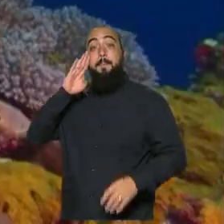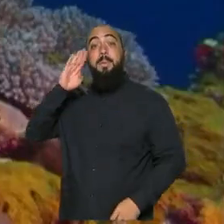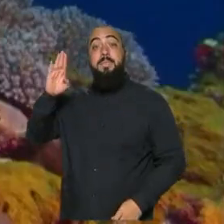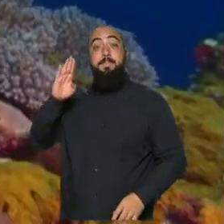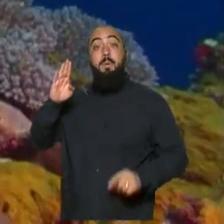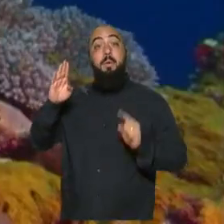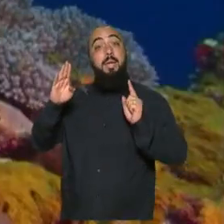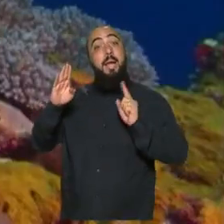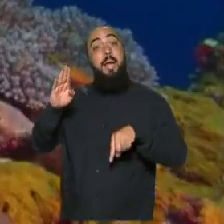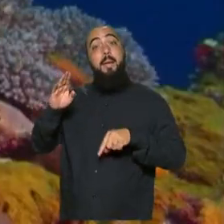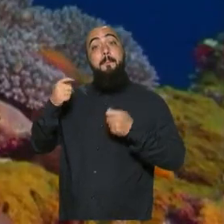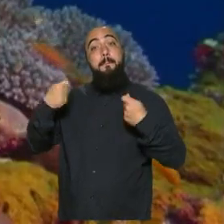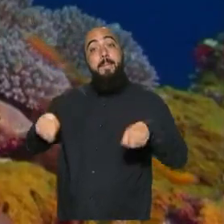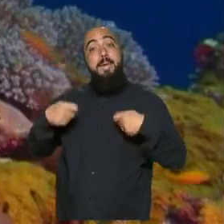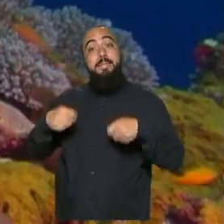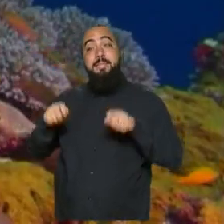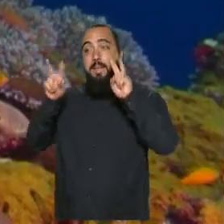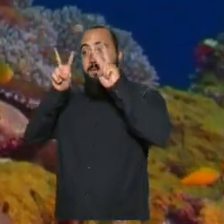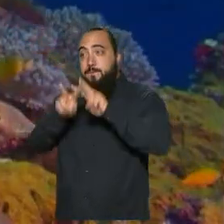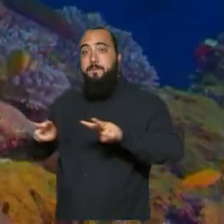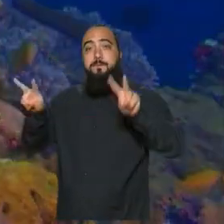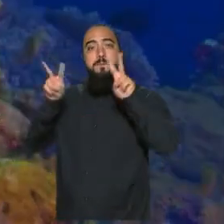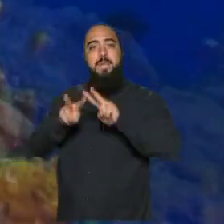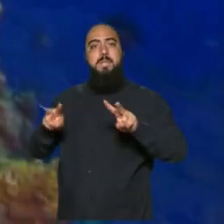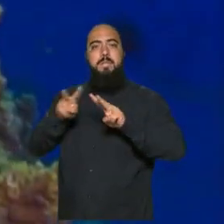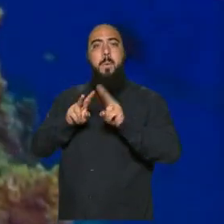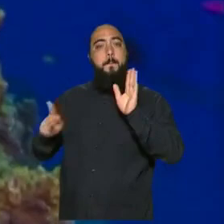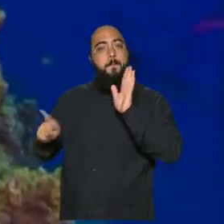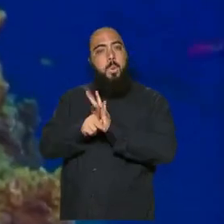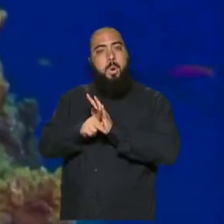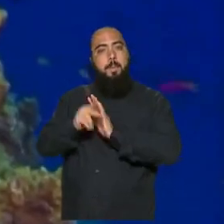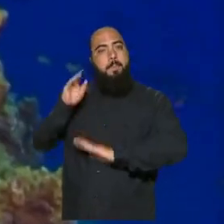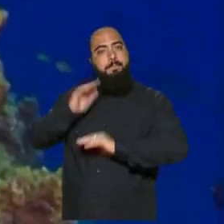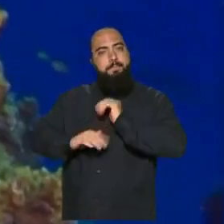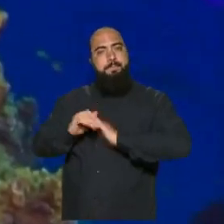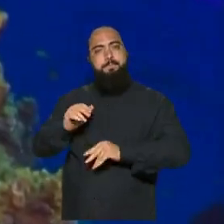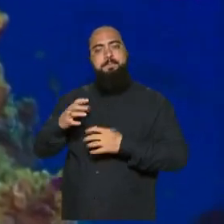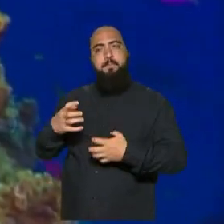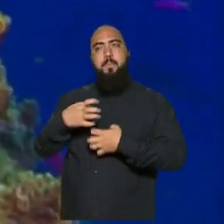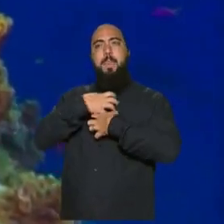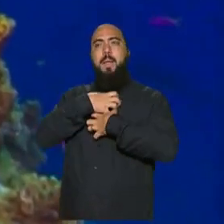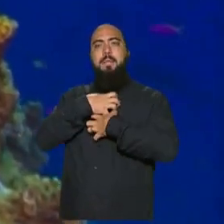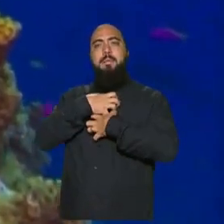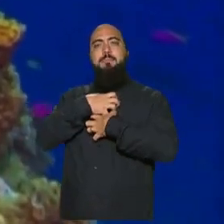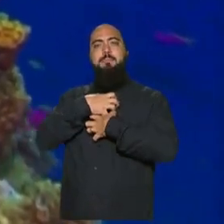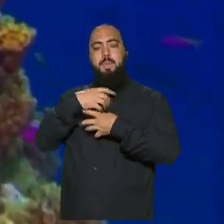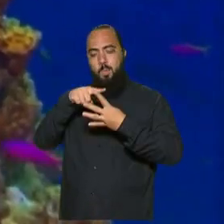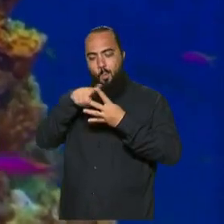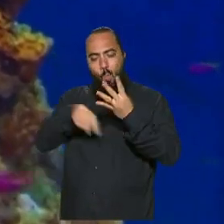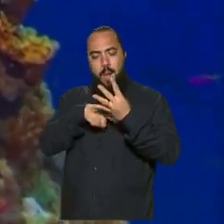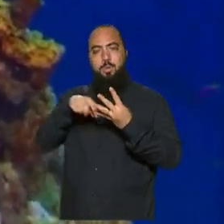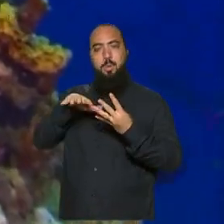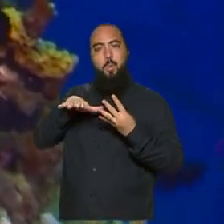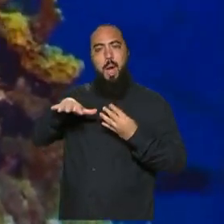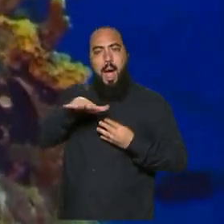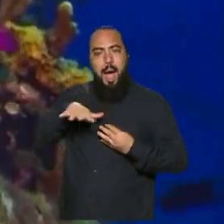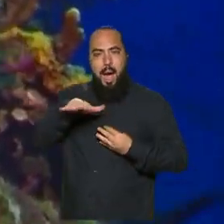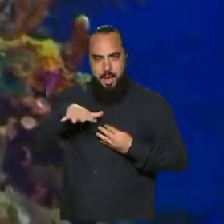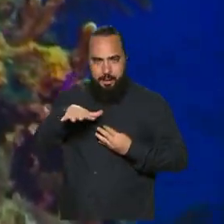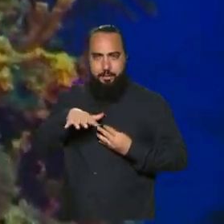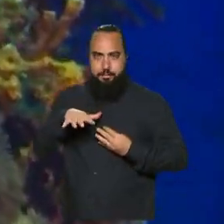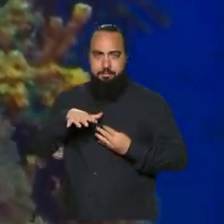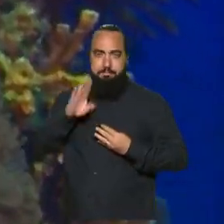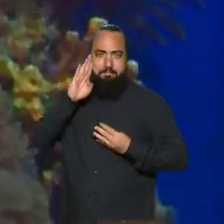sem essa visão das quatro áreas que nós chamamos